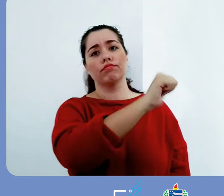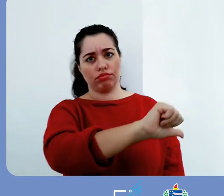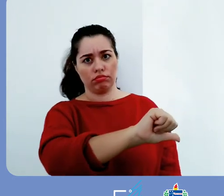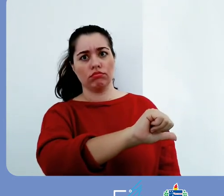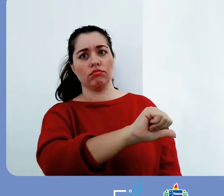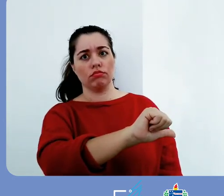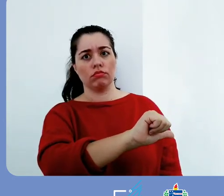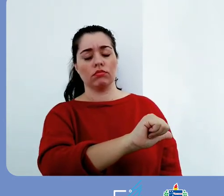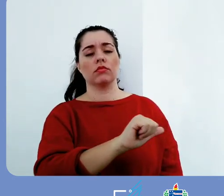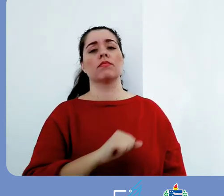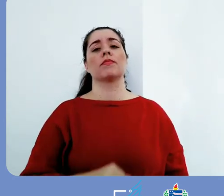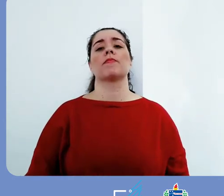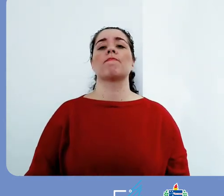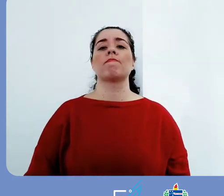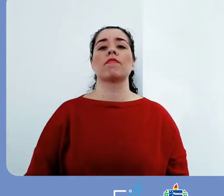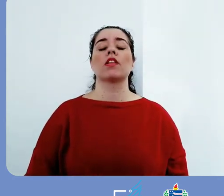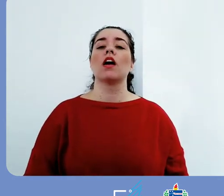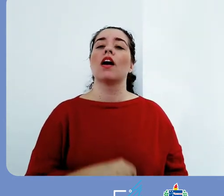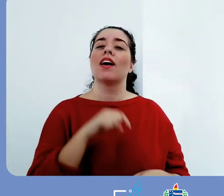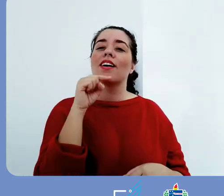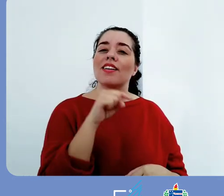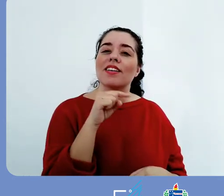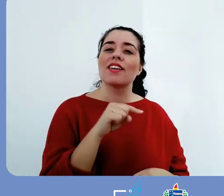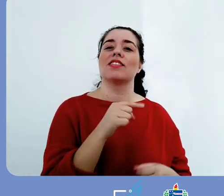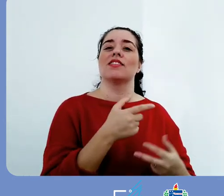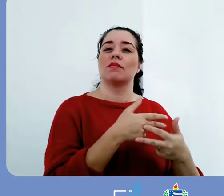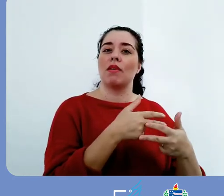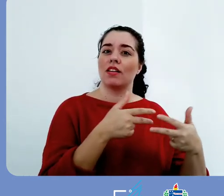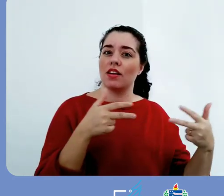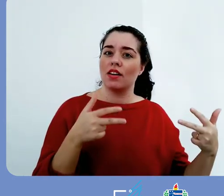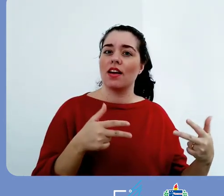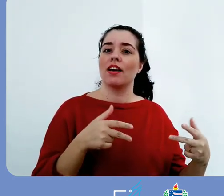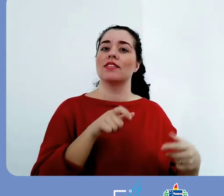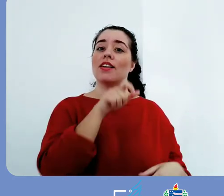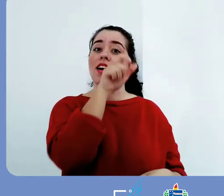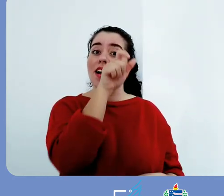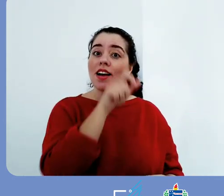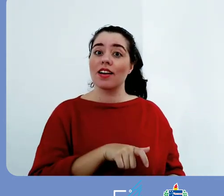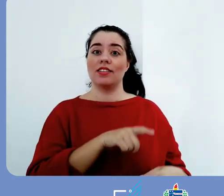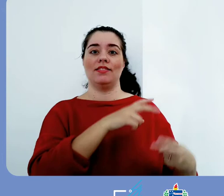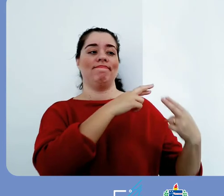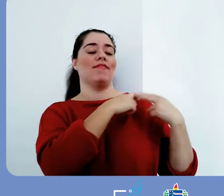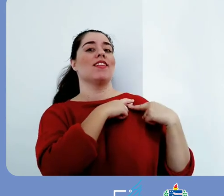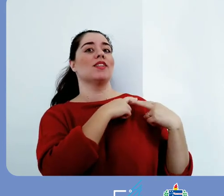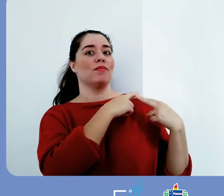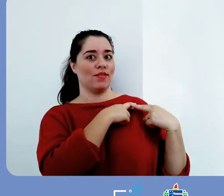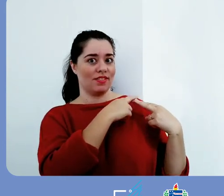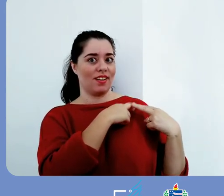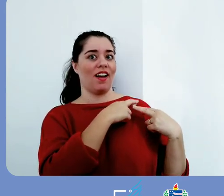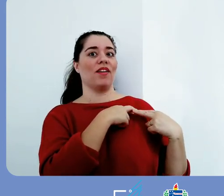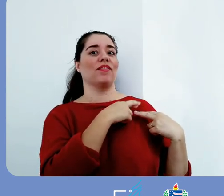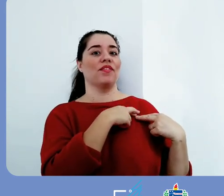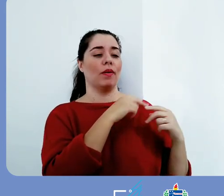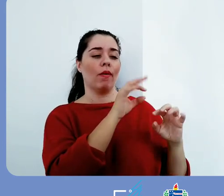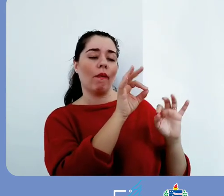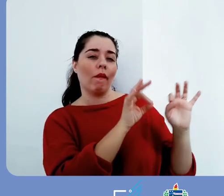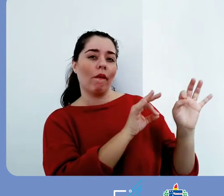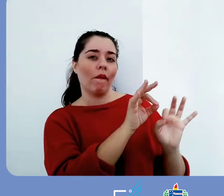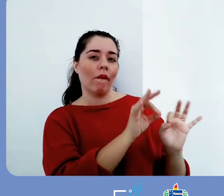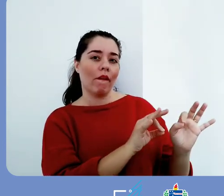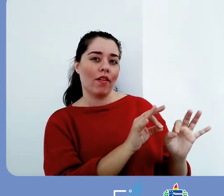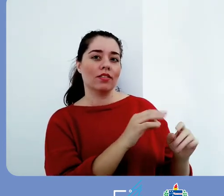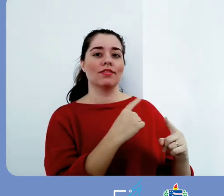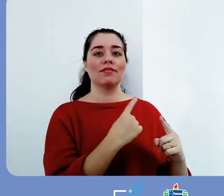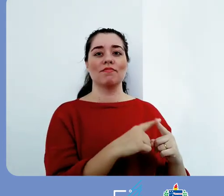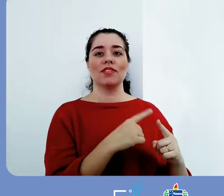enviado, inclusive em relação aos direitos autorais envolvidos. Para disponibilizar conteúdo cujo direito autoral não detalha,